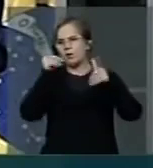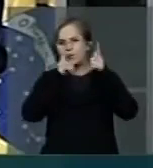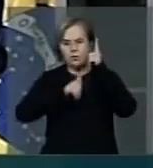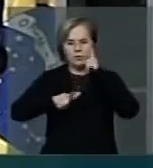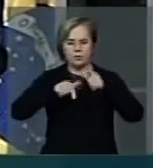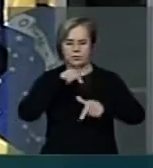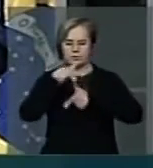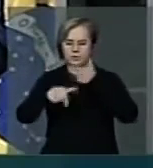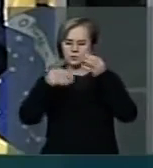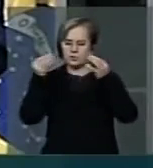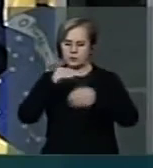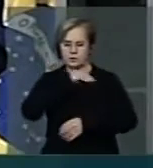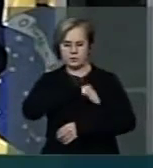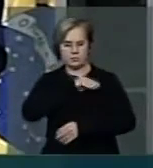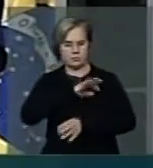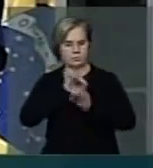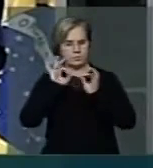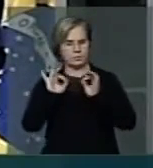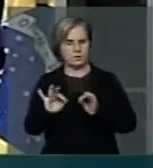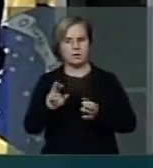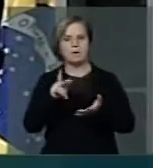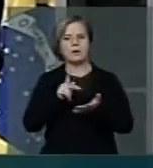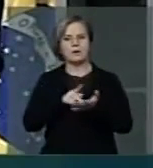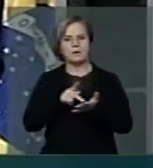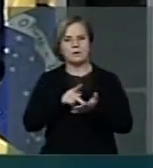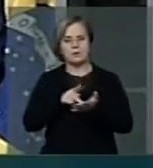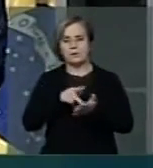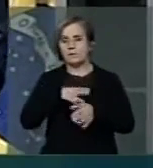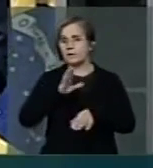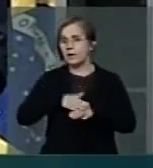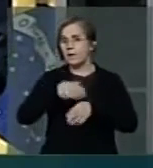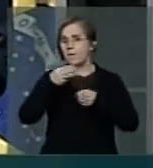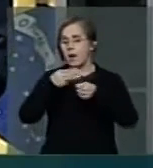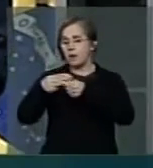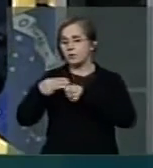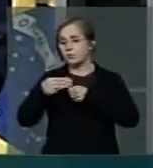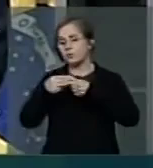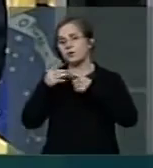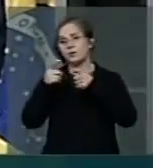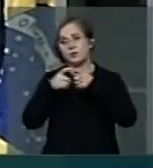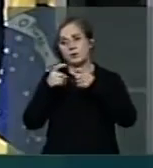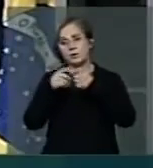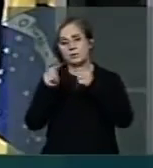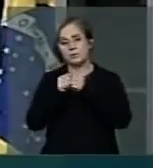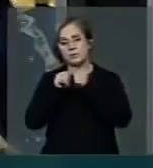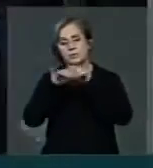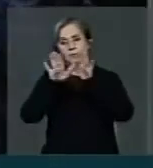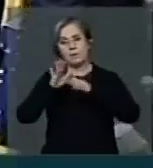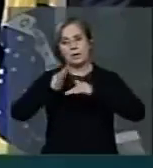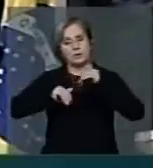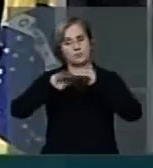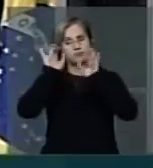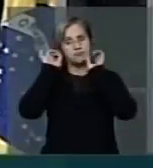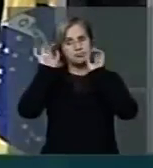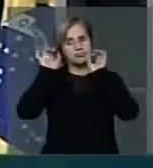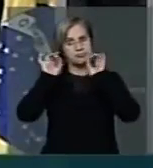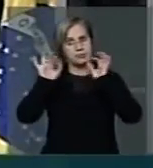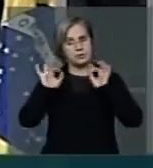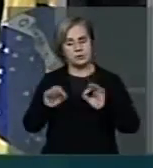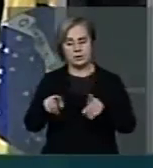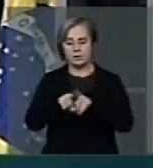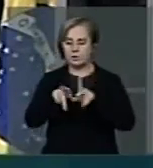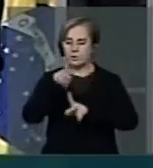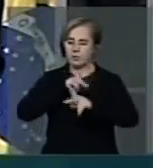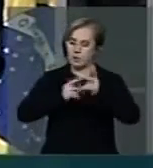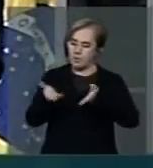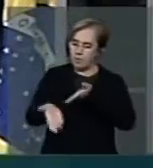remuneração digra e, com certeza, mais municípios terão médicos desqualificados e população bem